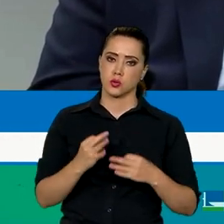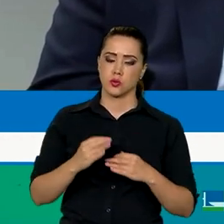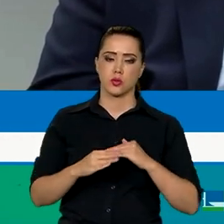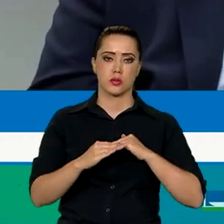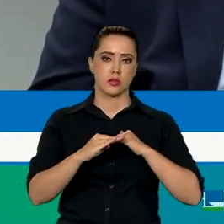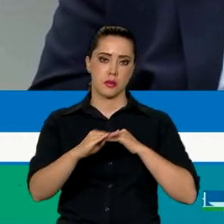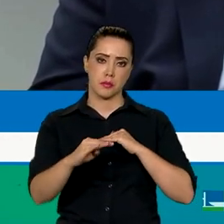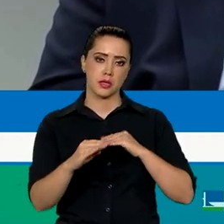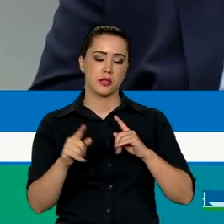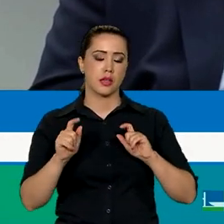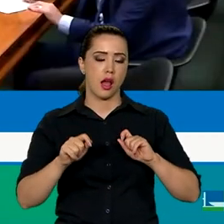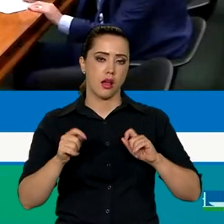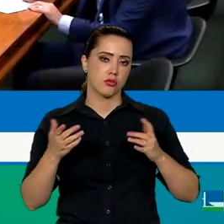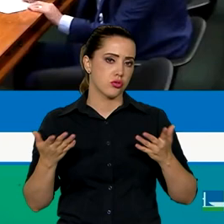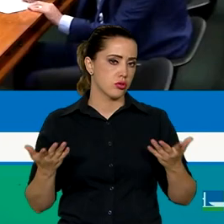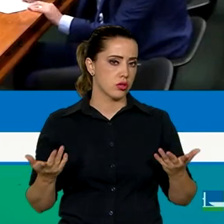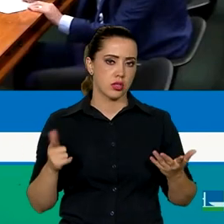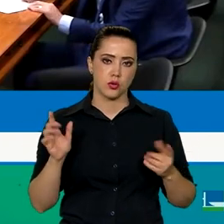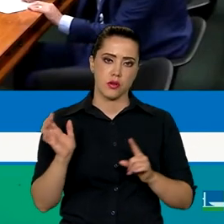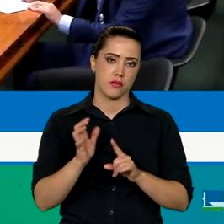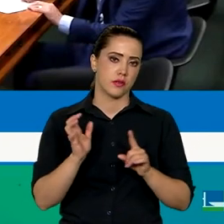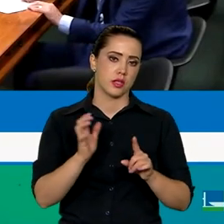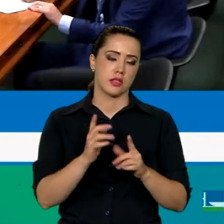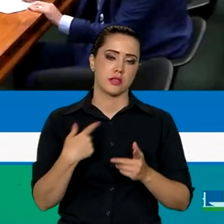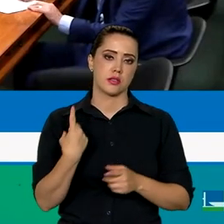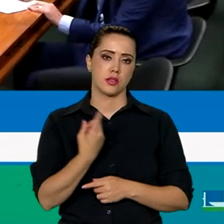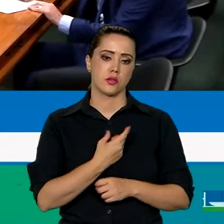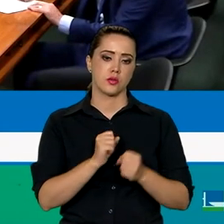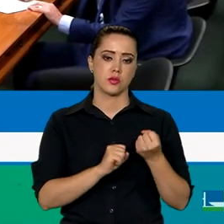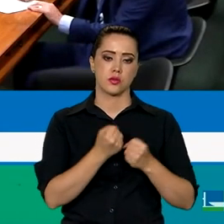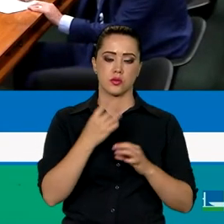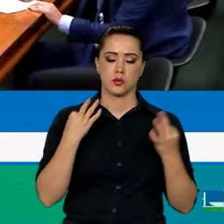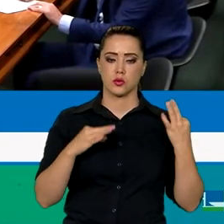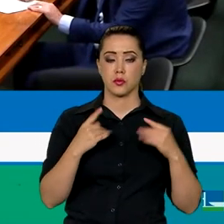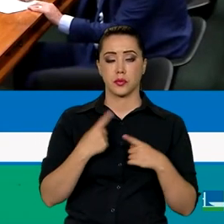no mercado e que isso não venha a impactar a nossa indústria do turismo, que é tão importante.